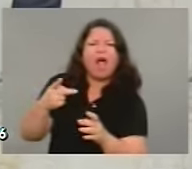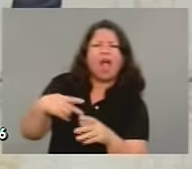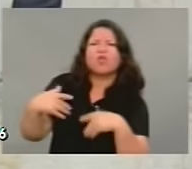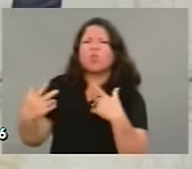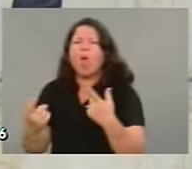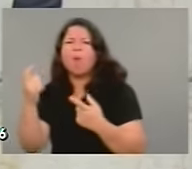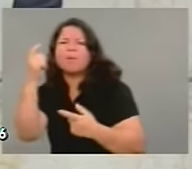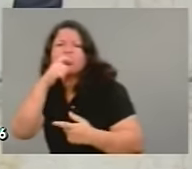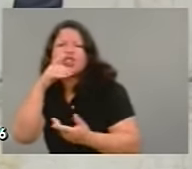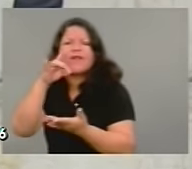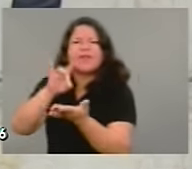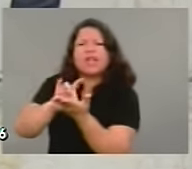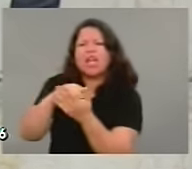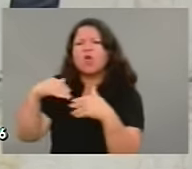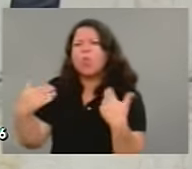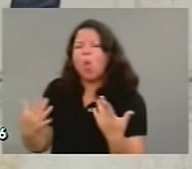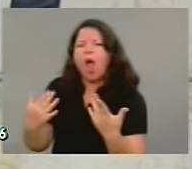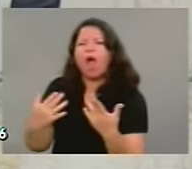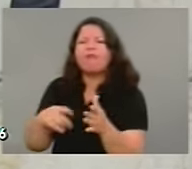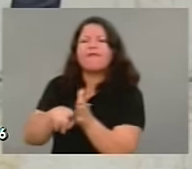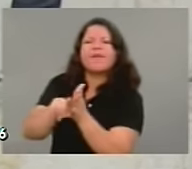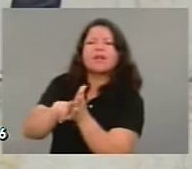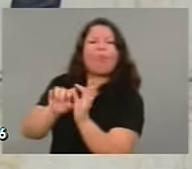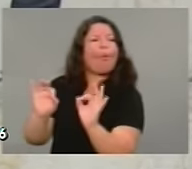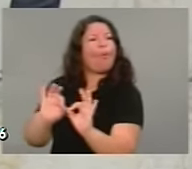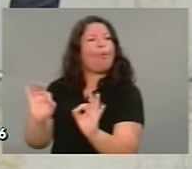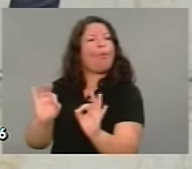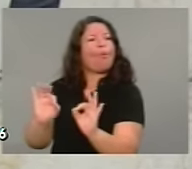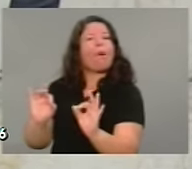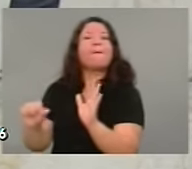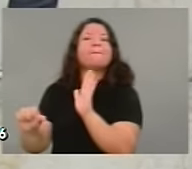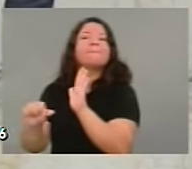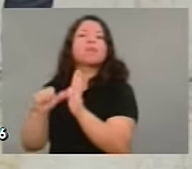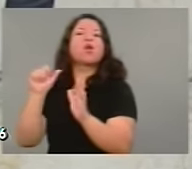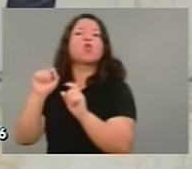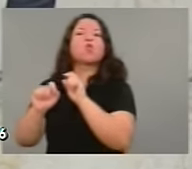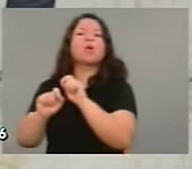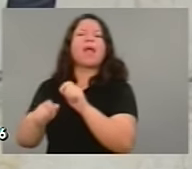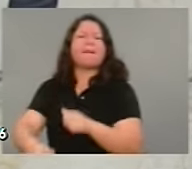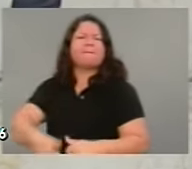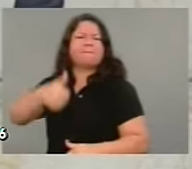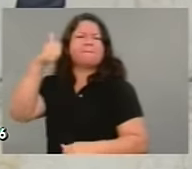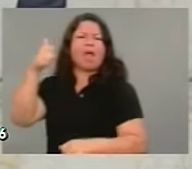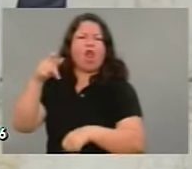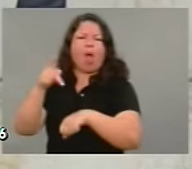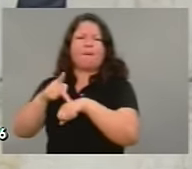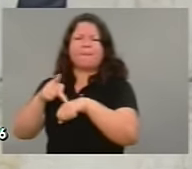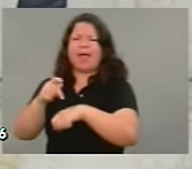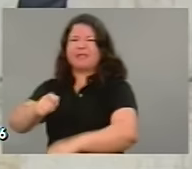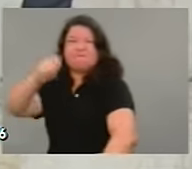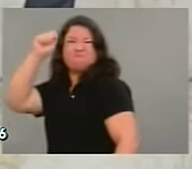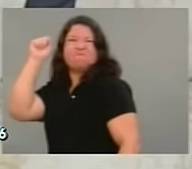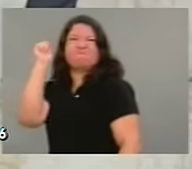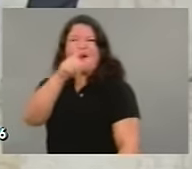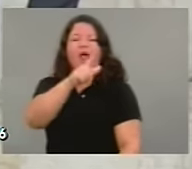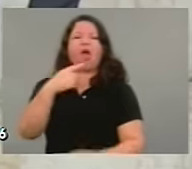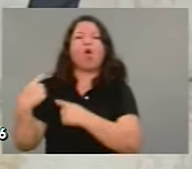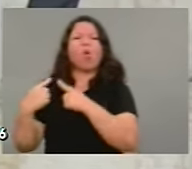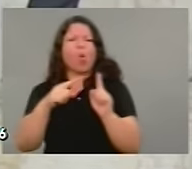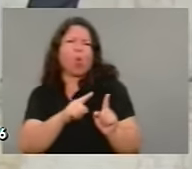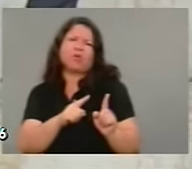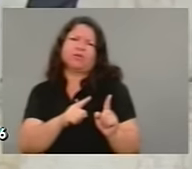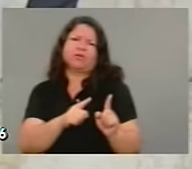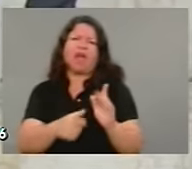na internet, se são verídicos ou não, preferem primeiro atirar a pedra. E eu recebi